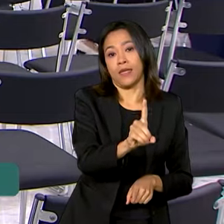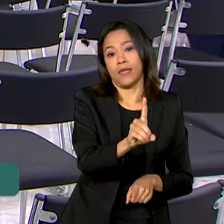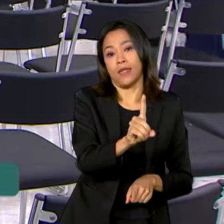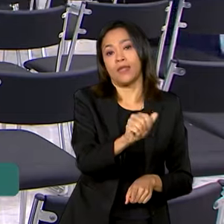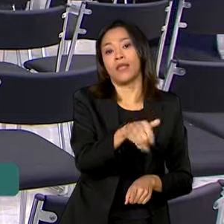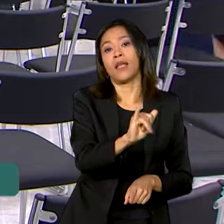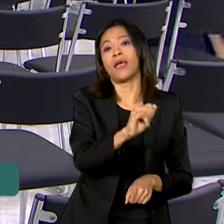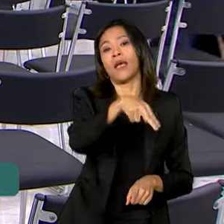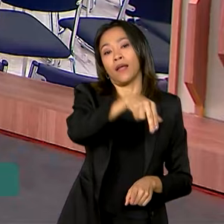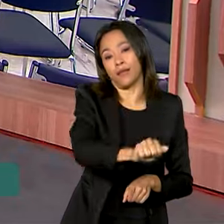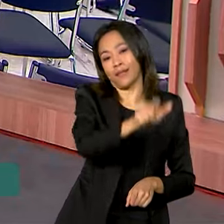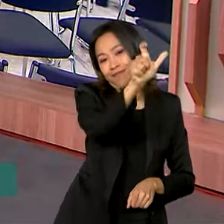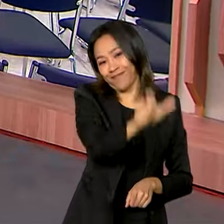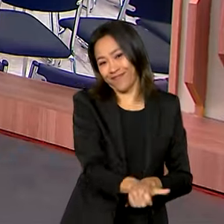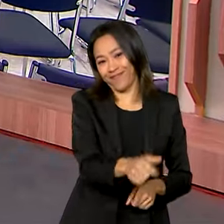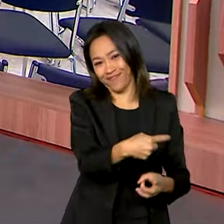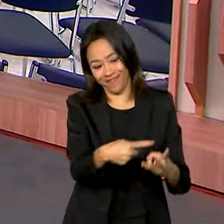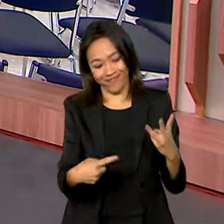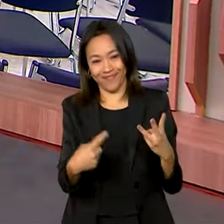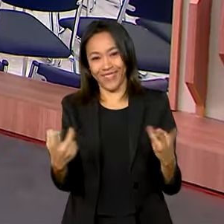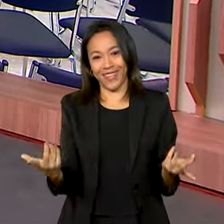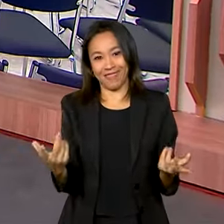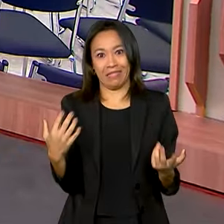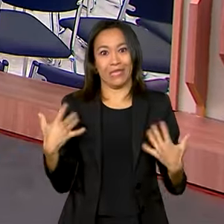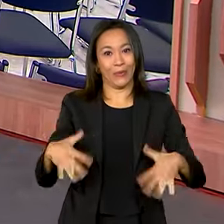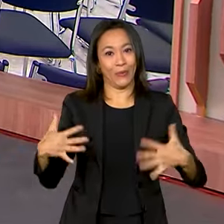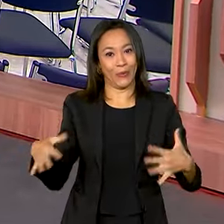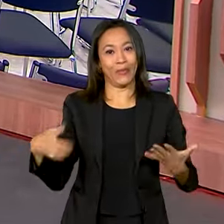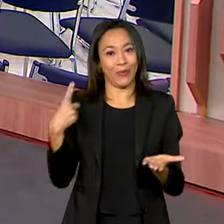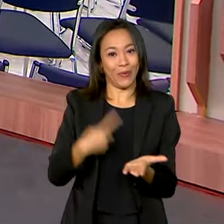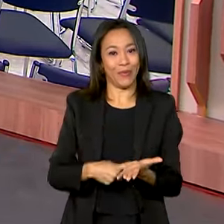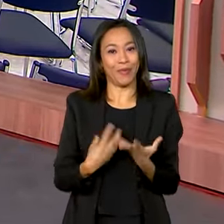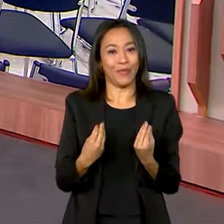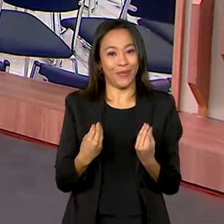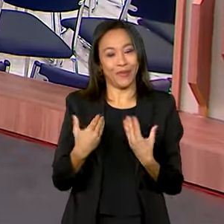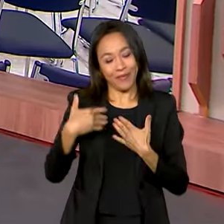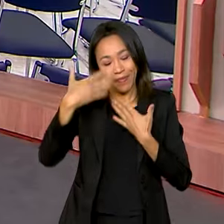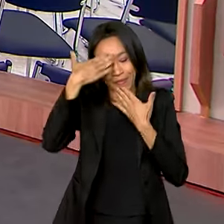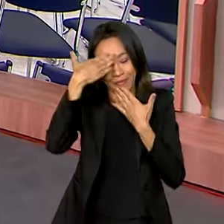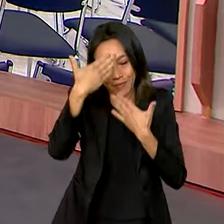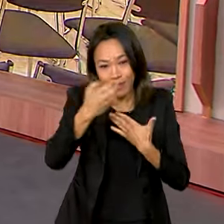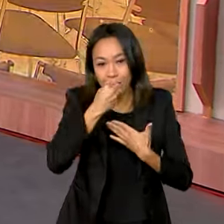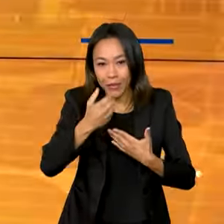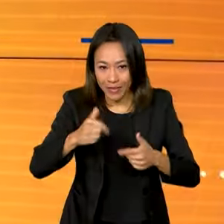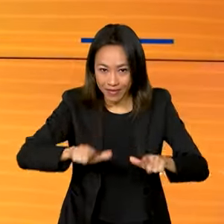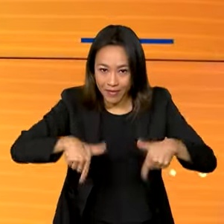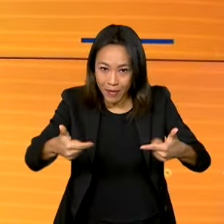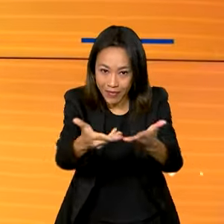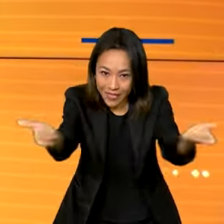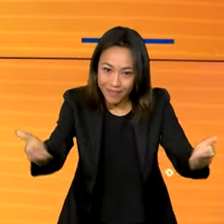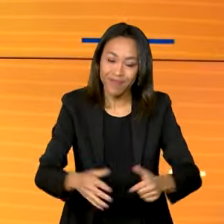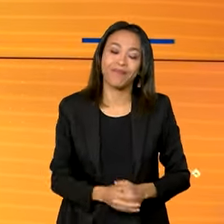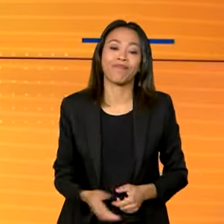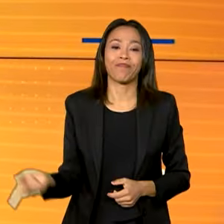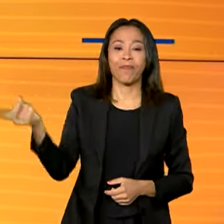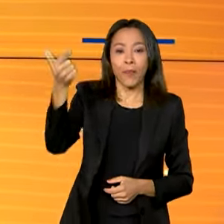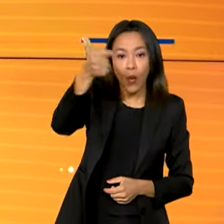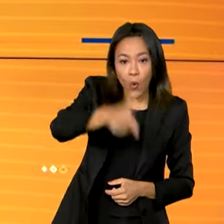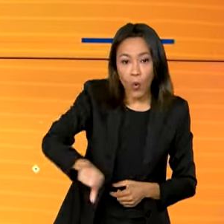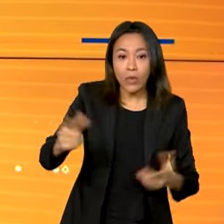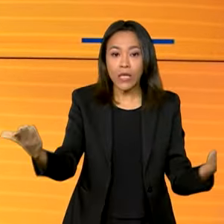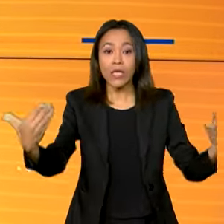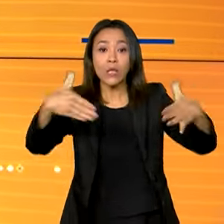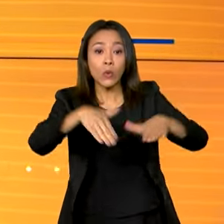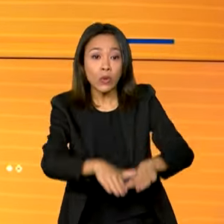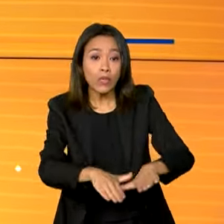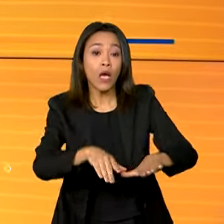do Planalto, Vanessa. Agenda cheia mesmo. Obrigada, Marcinha. Bom trabalho para você, viu? Veja a seguir, mais inclusão